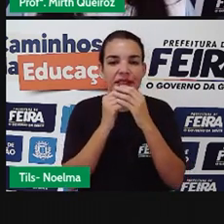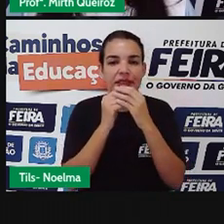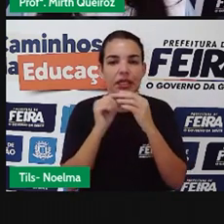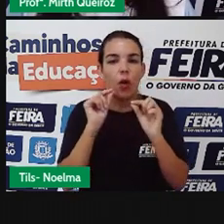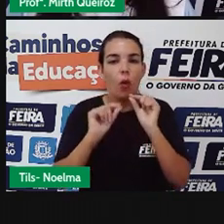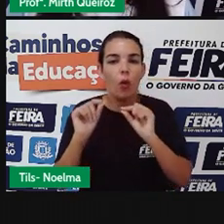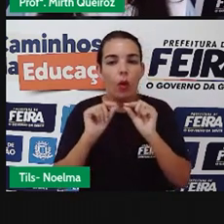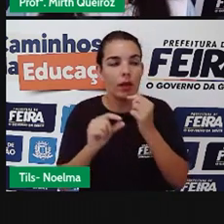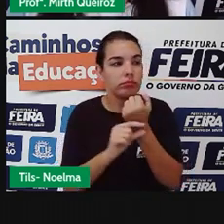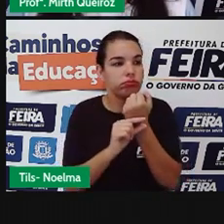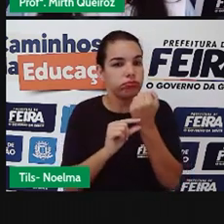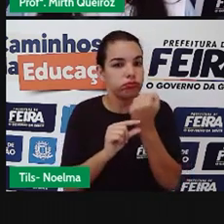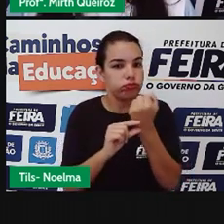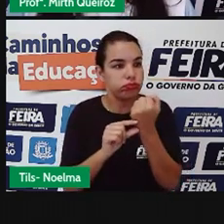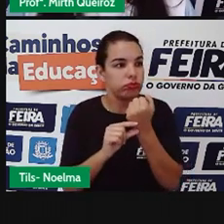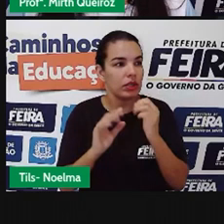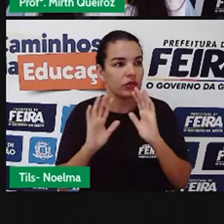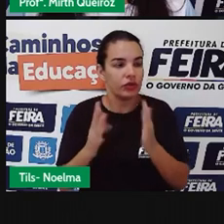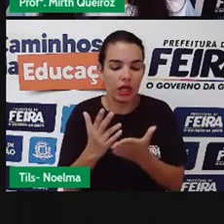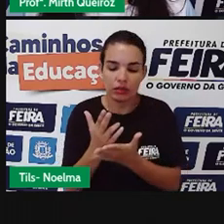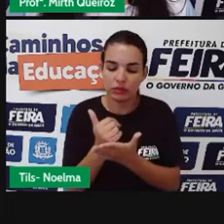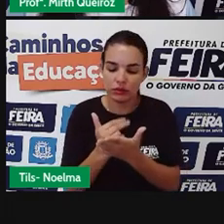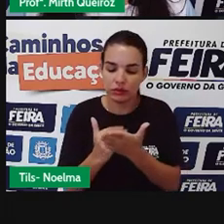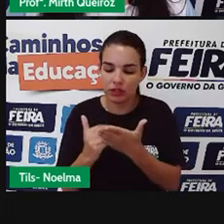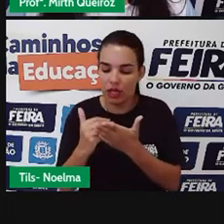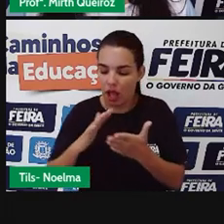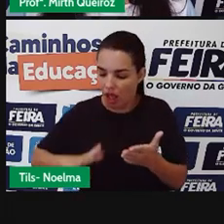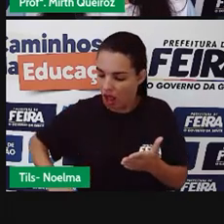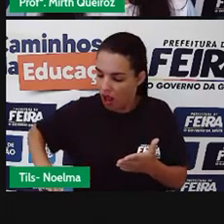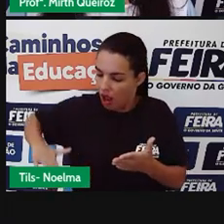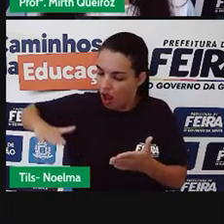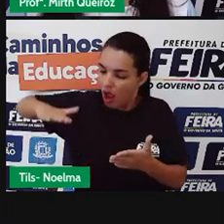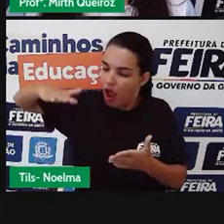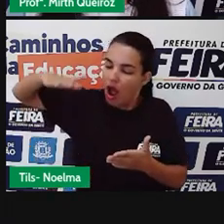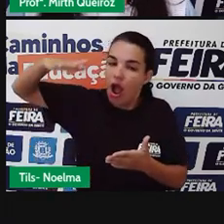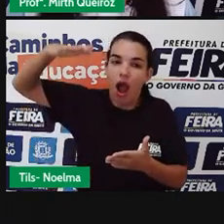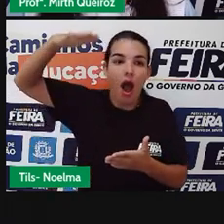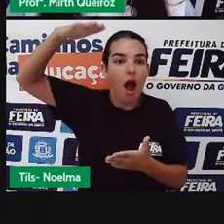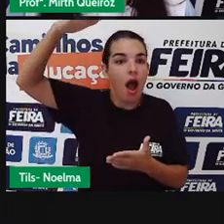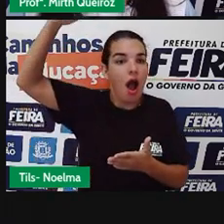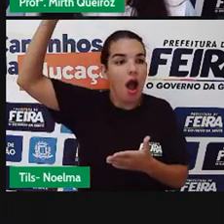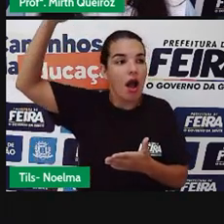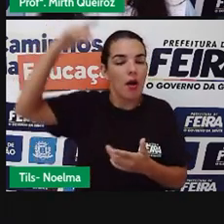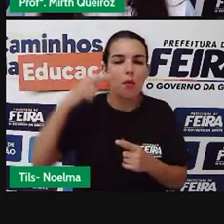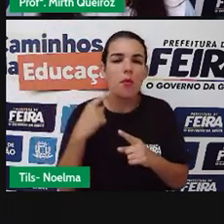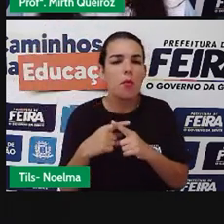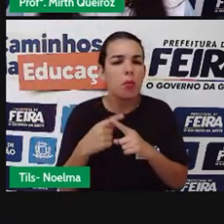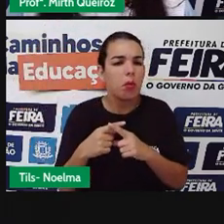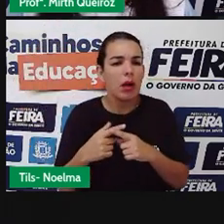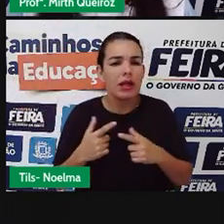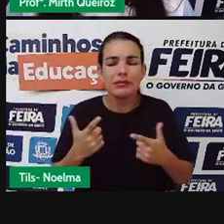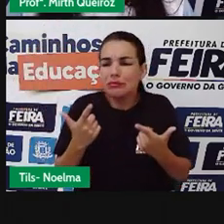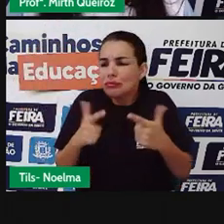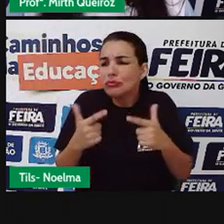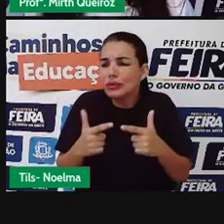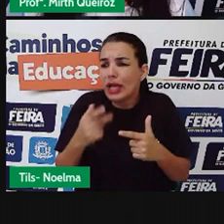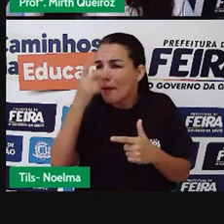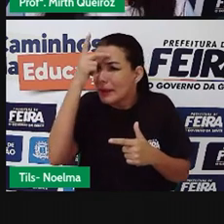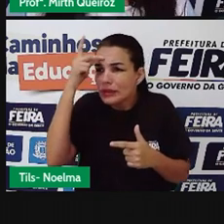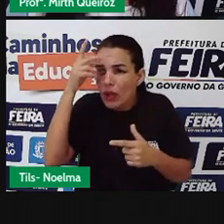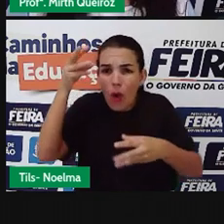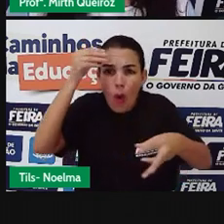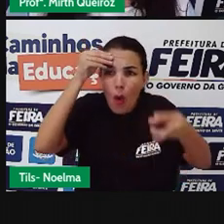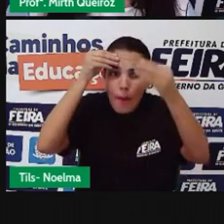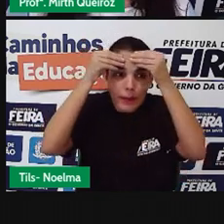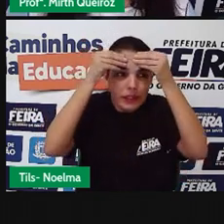desenhava desde criança e ele se sentia insatisfeito porque ninguém conseguia compreender seus desenhos. e ele acabou